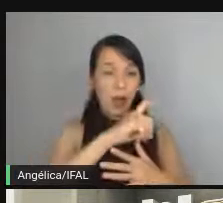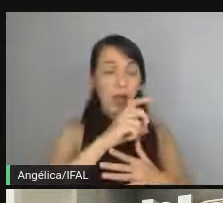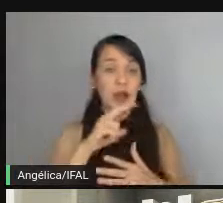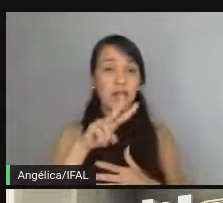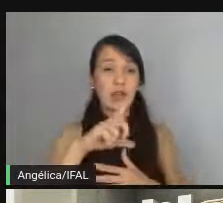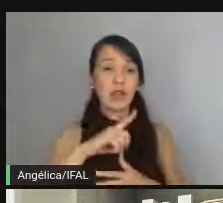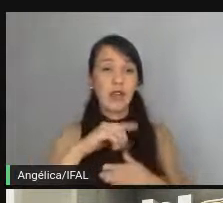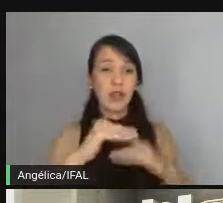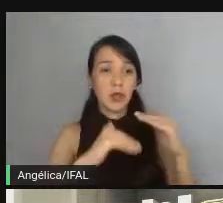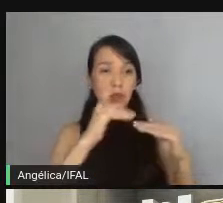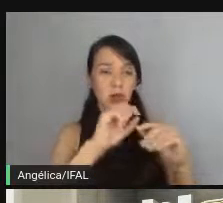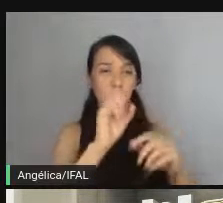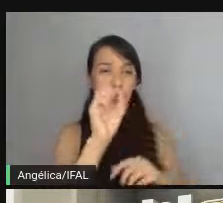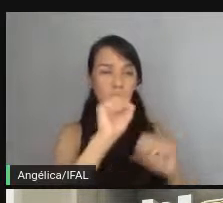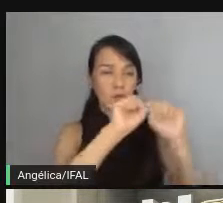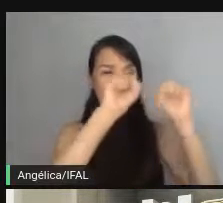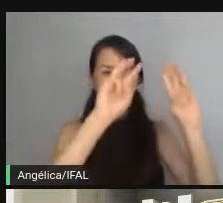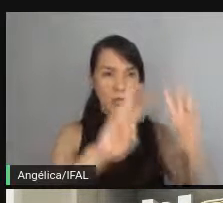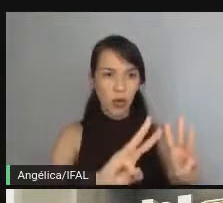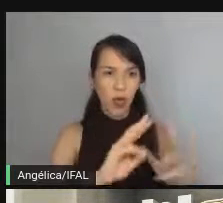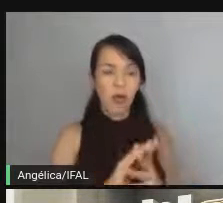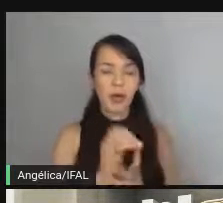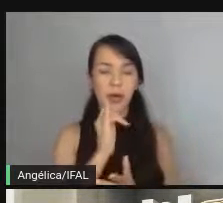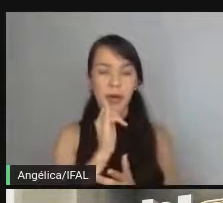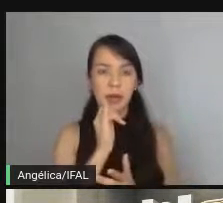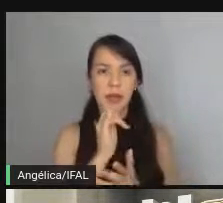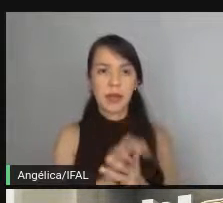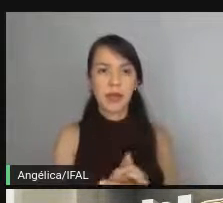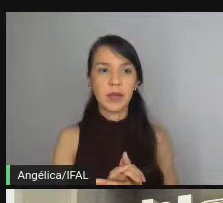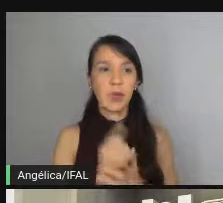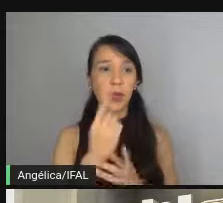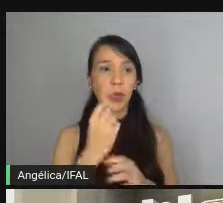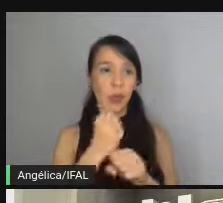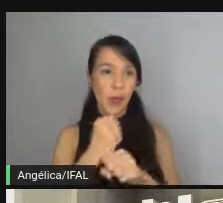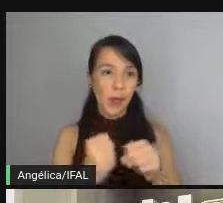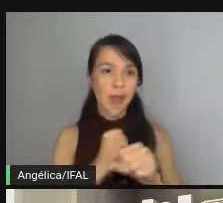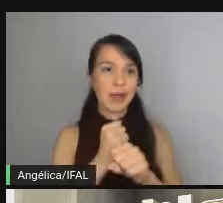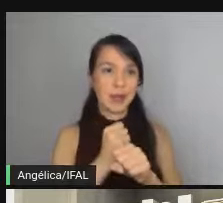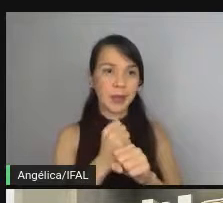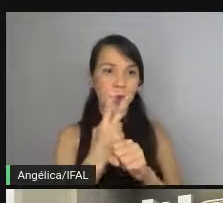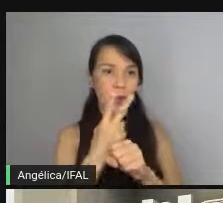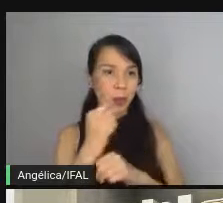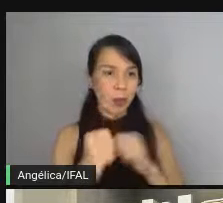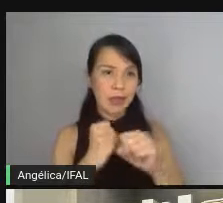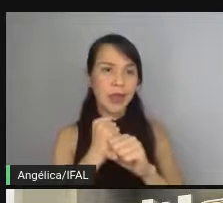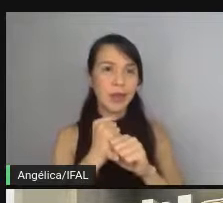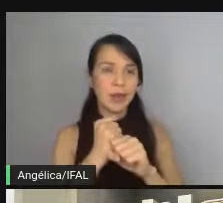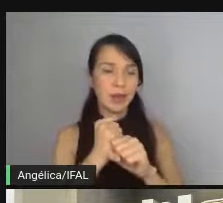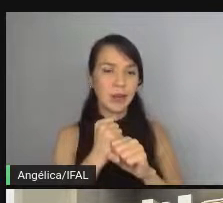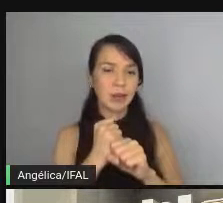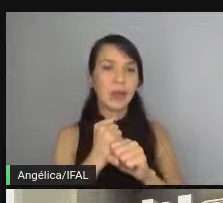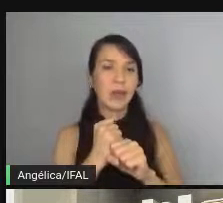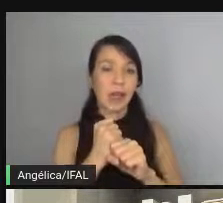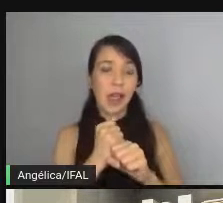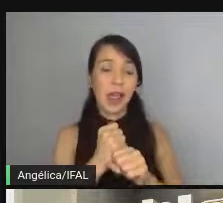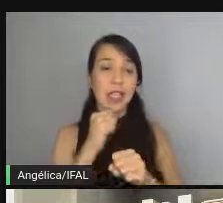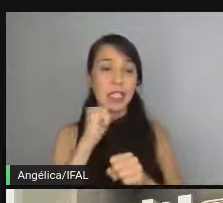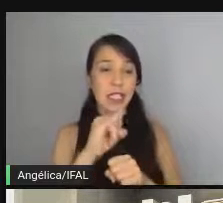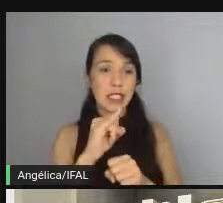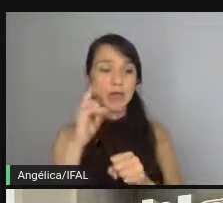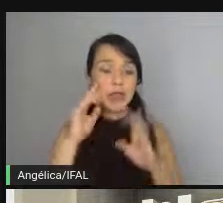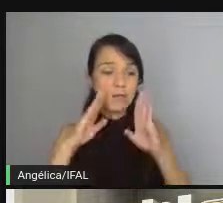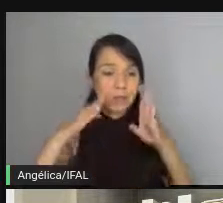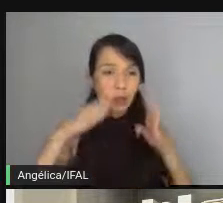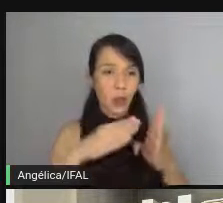você está desenvolvendo um software que, por um ano, por dois anos, se você se